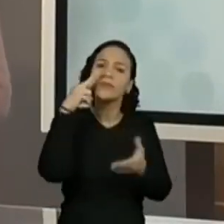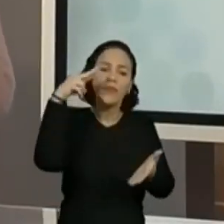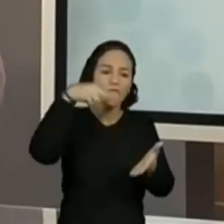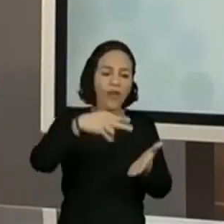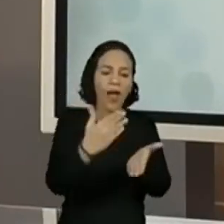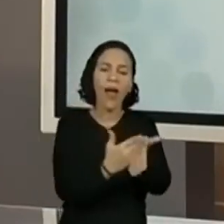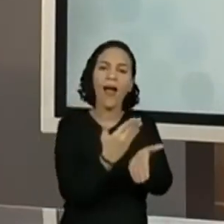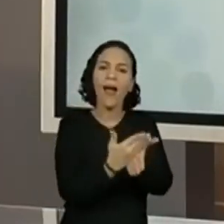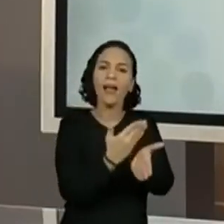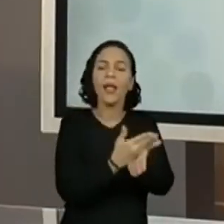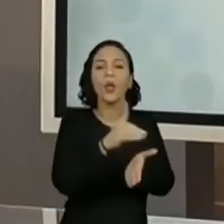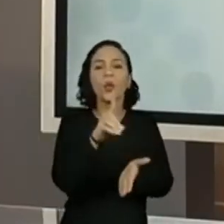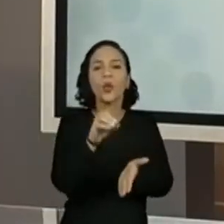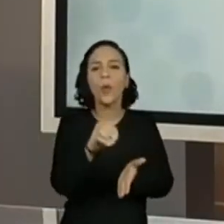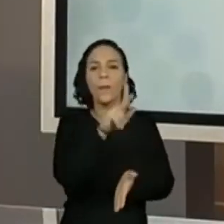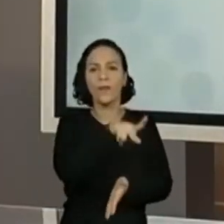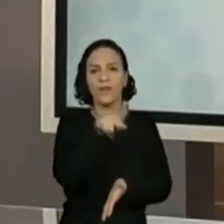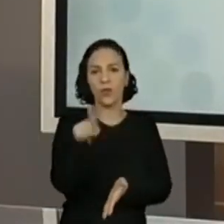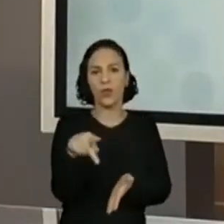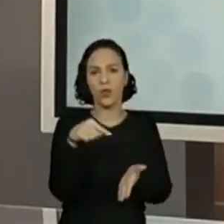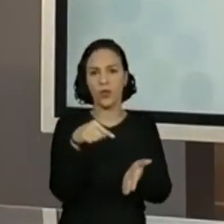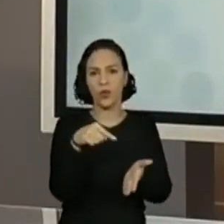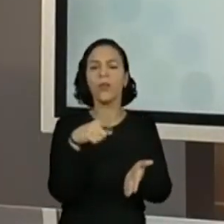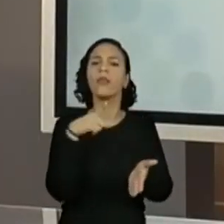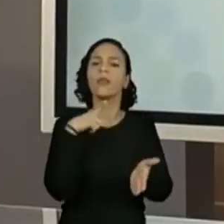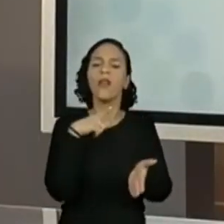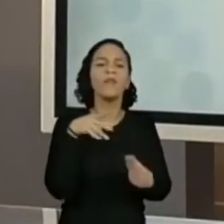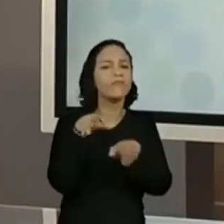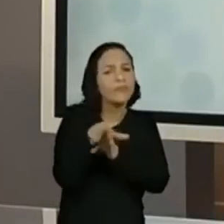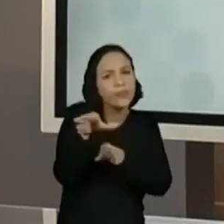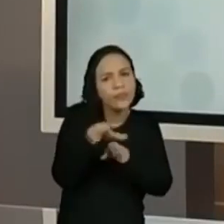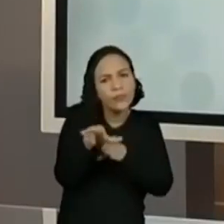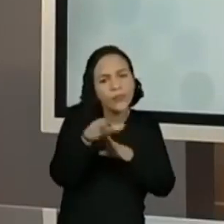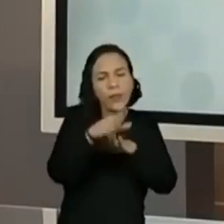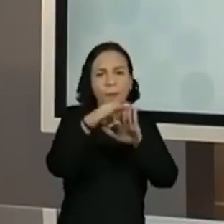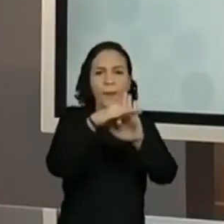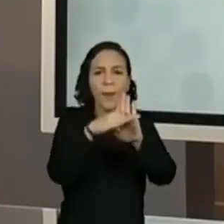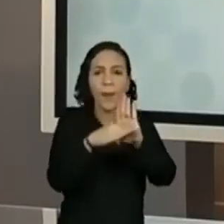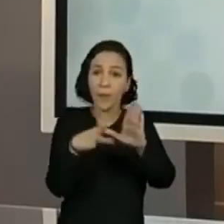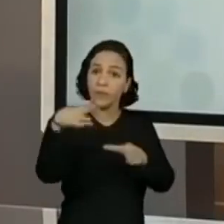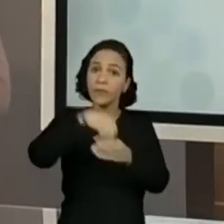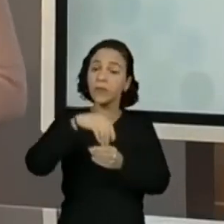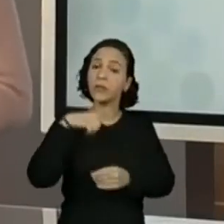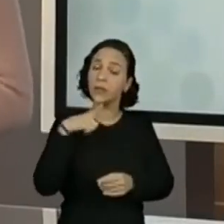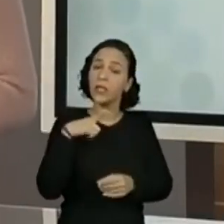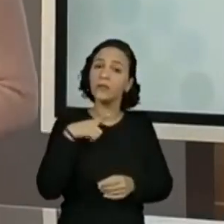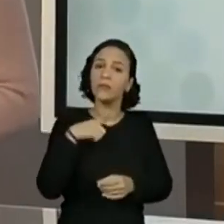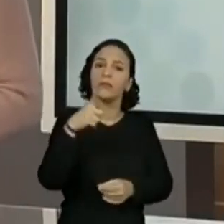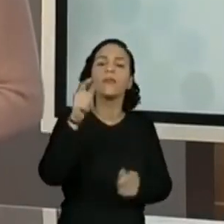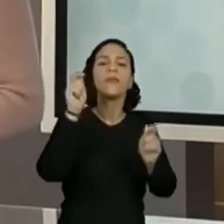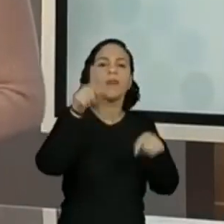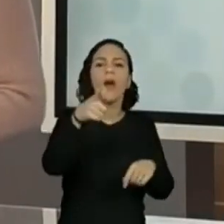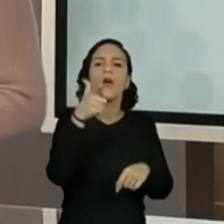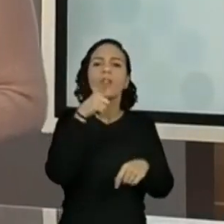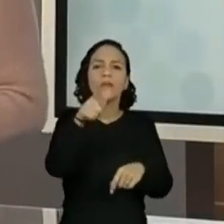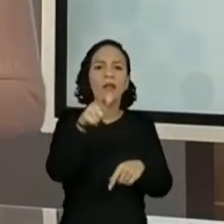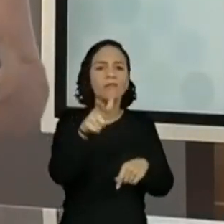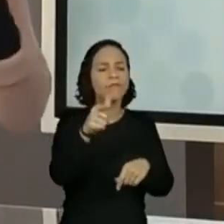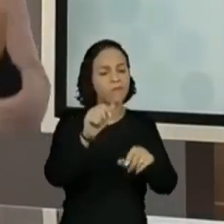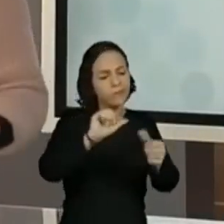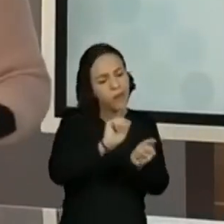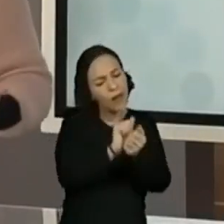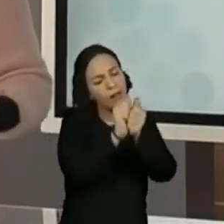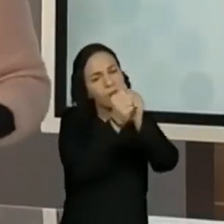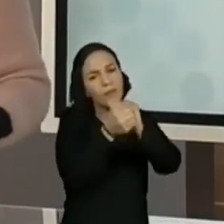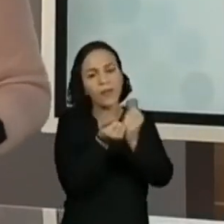professor. Tenho certeza que ali tem muitas... Todas as explicações que estão ali, vocês vão conseguir transmitir para as crianças.